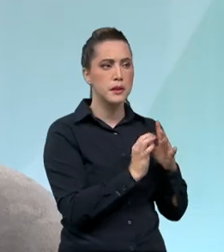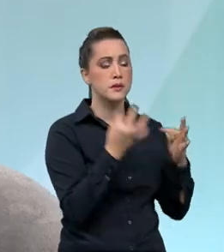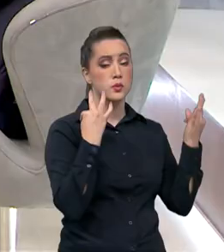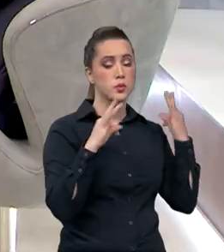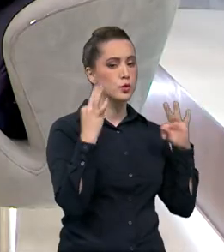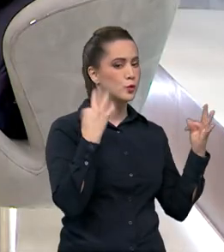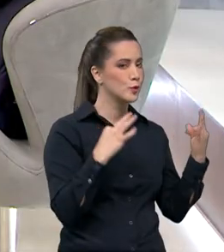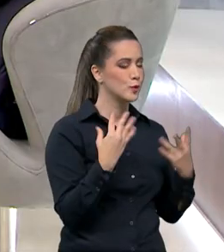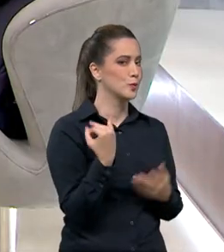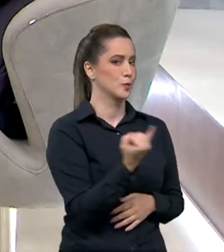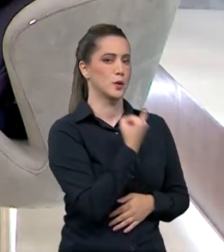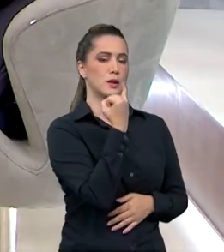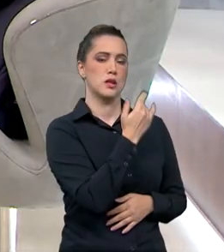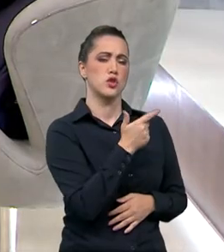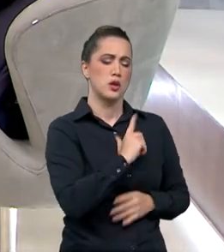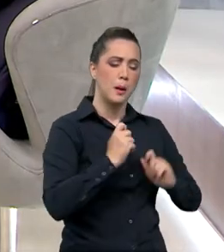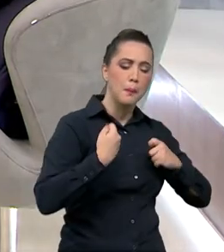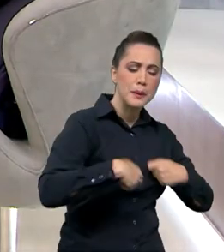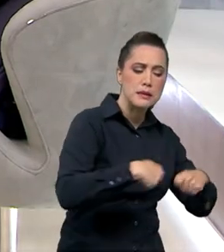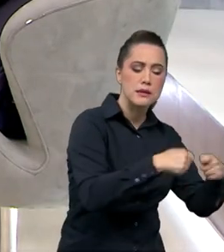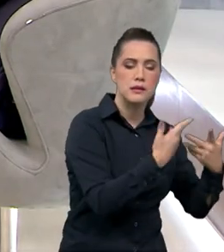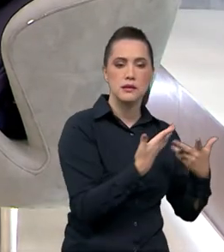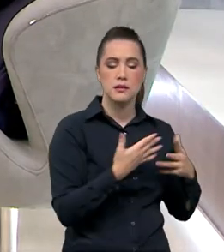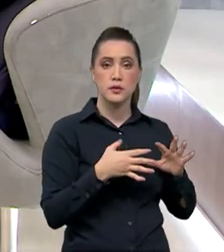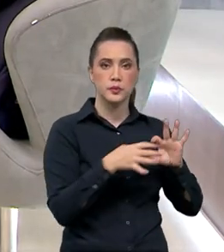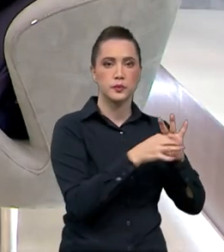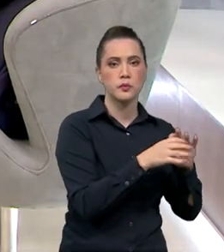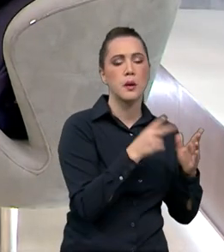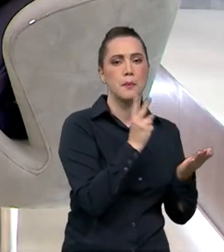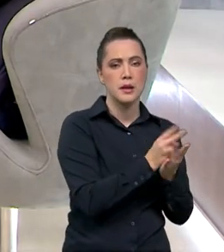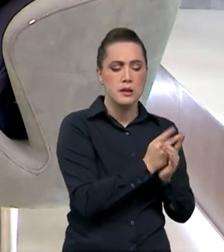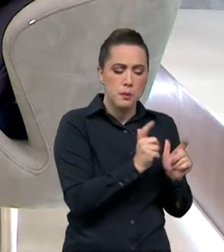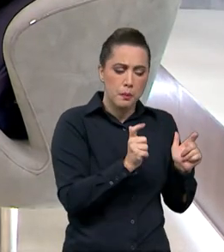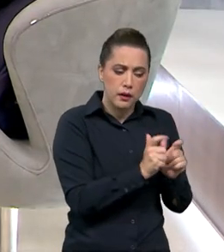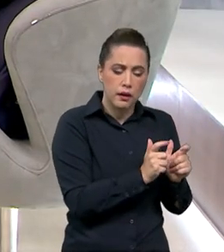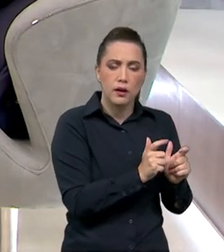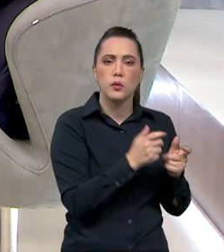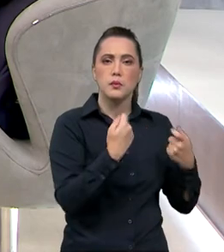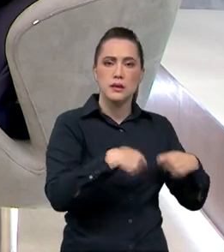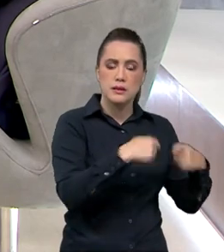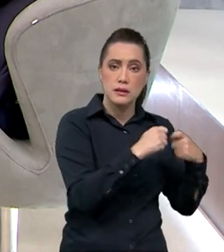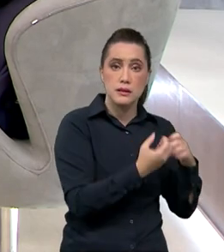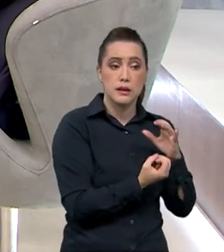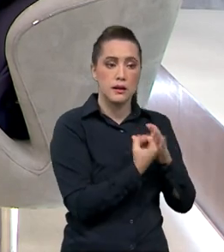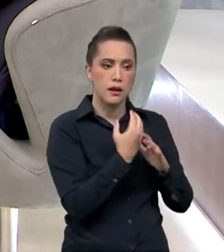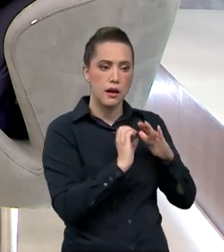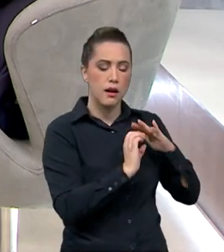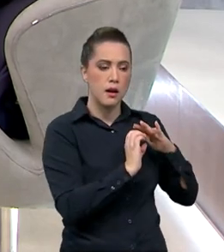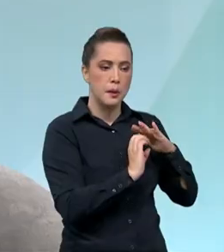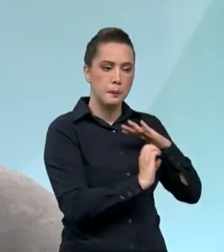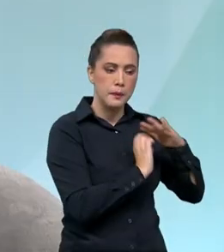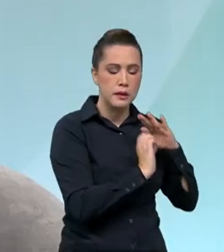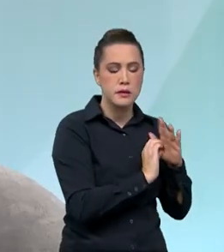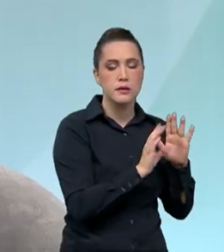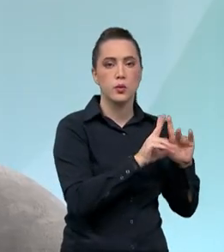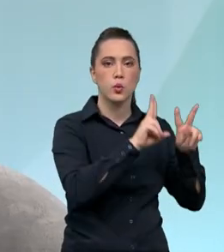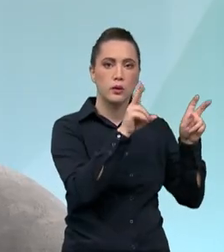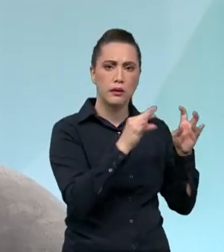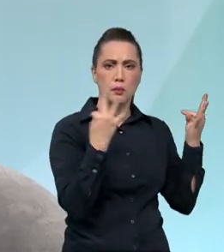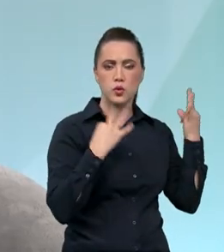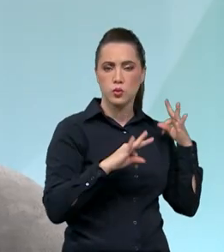turismo, né? Quer dizer, há mesmo essa demanda por parte de quem, mesmo pequeno, empreende no turismo pela qualificação da mão de obra. Ah, sim.